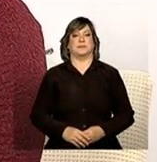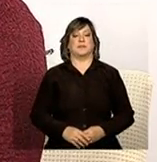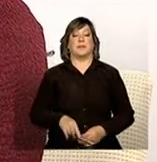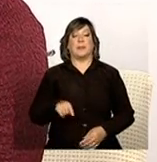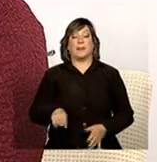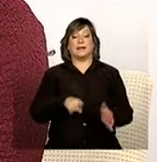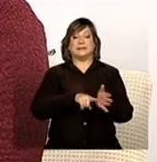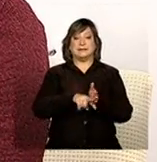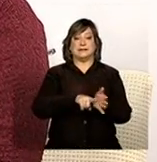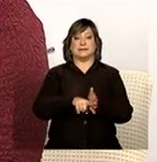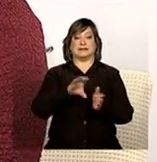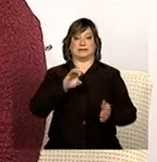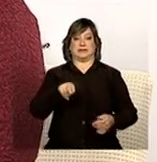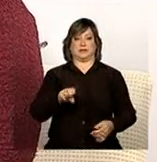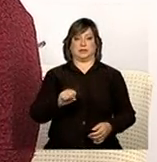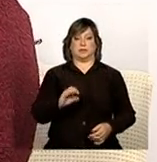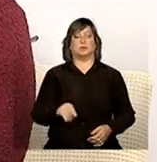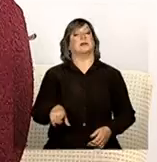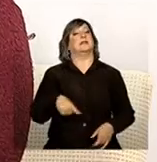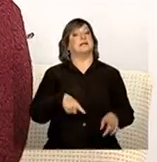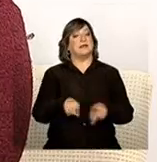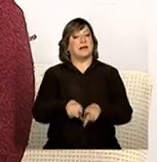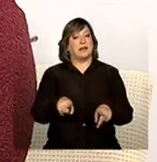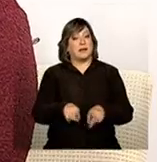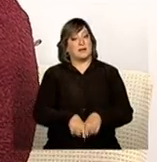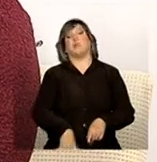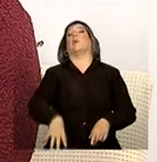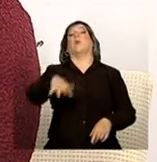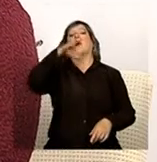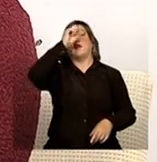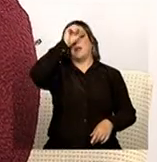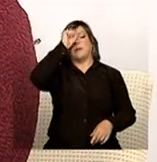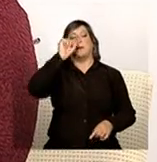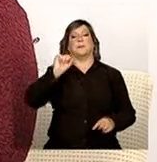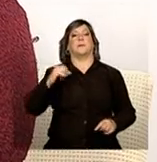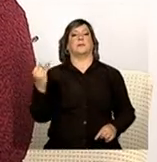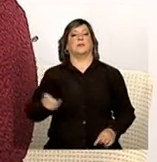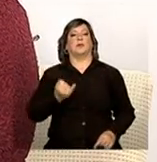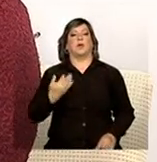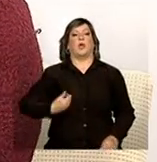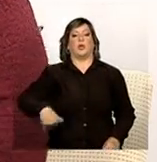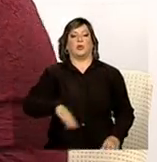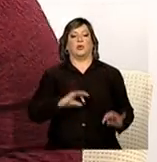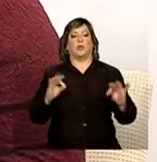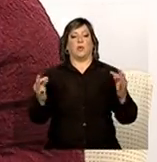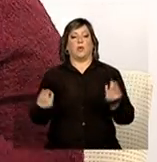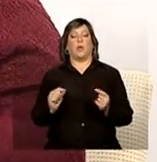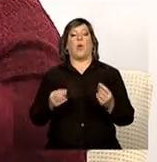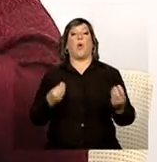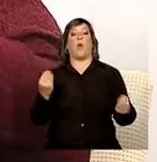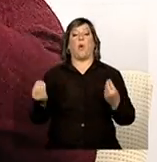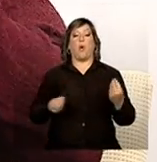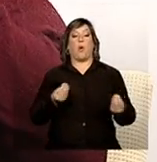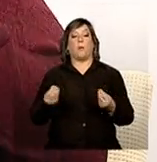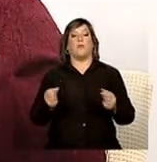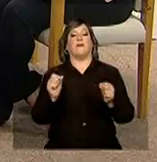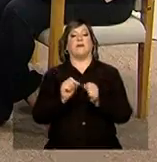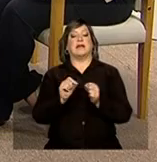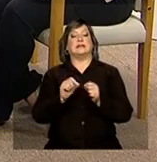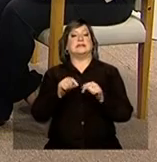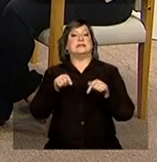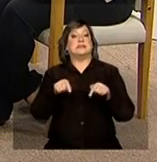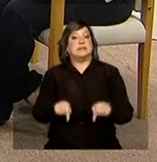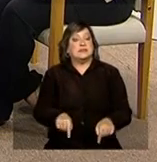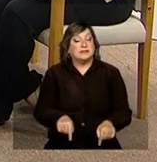censo, ele também é uma aprendizagem para nós todos, uma aprendizagem de como fazer isso de